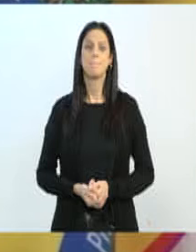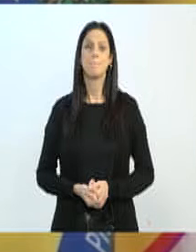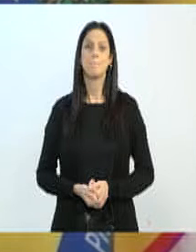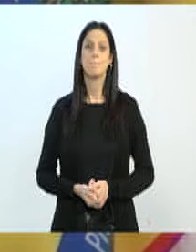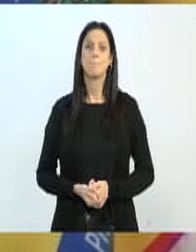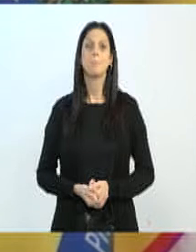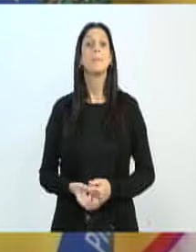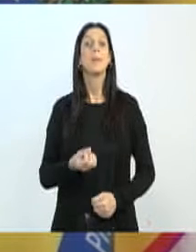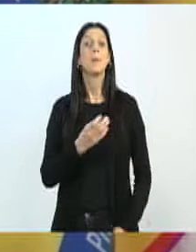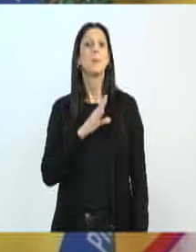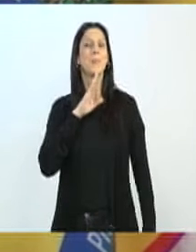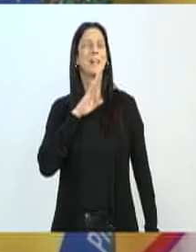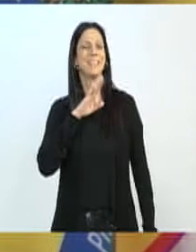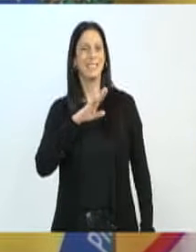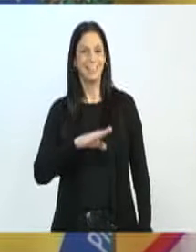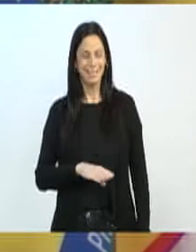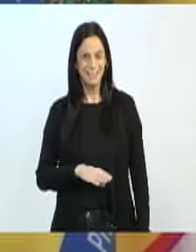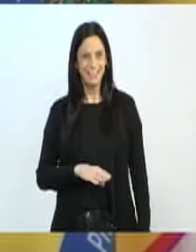Boa tarde,